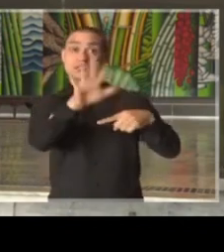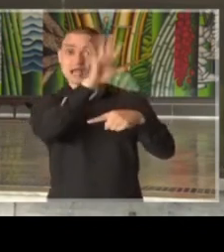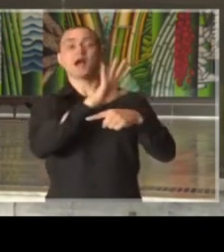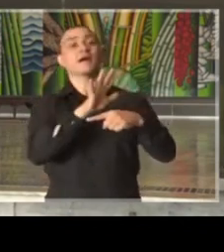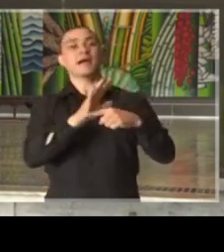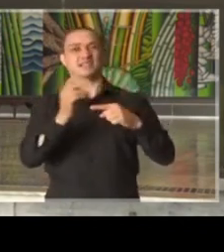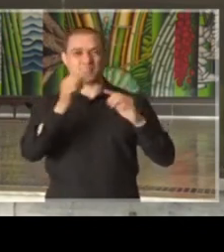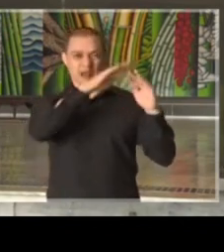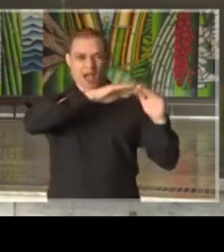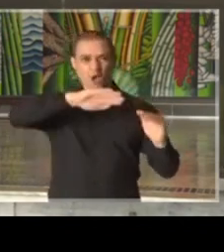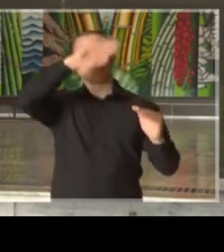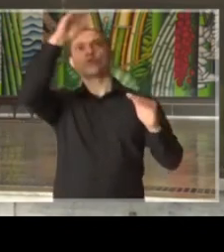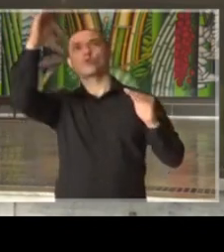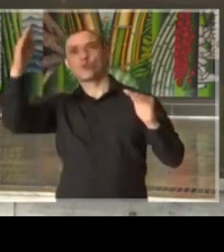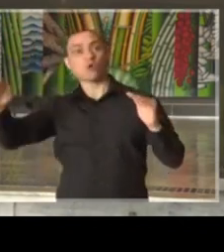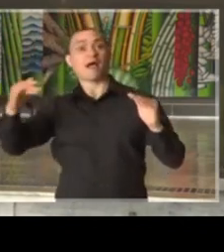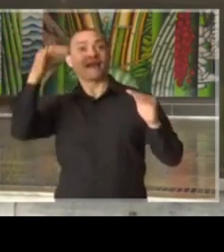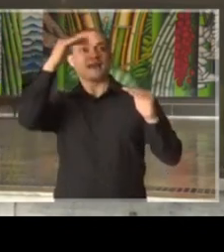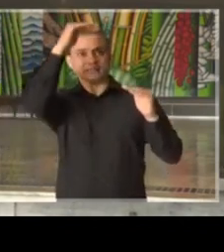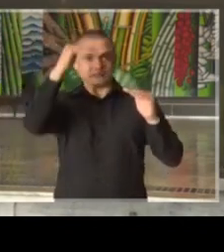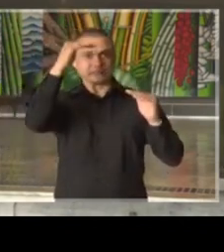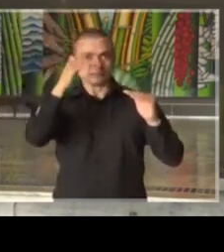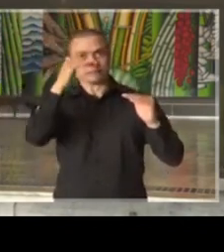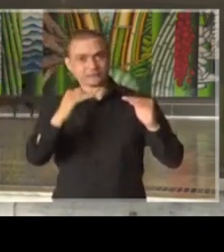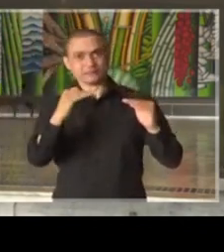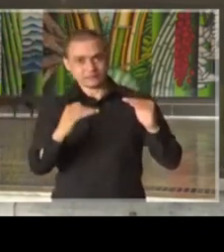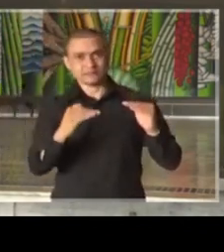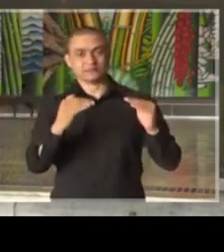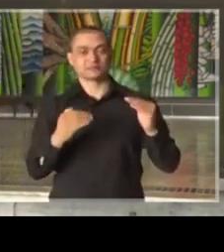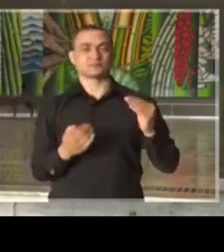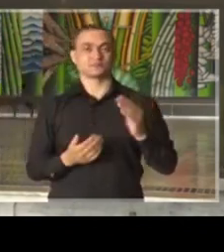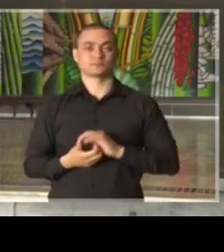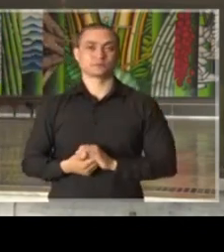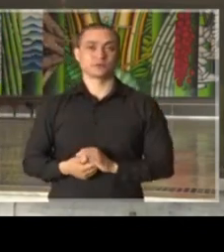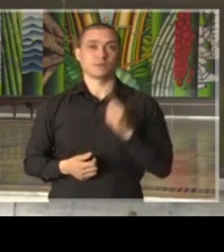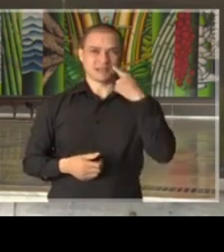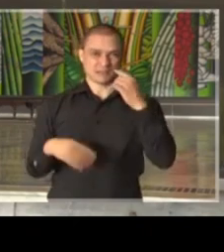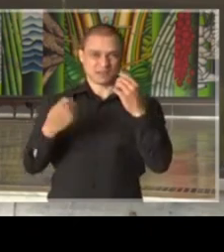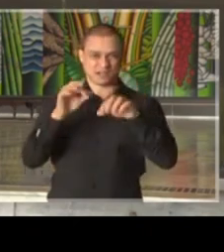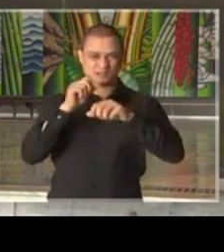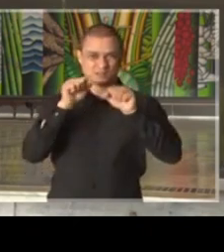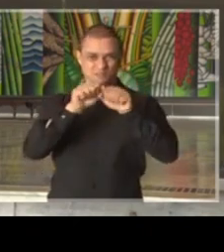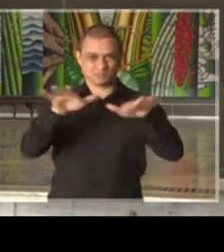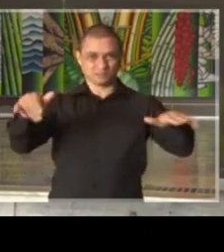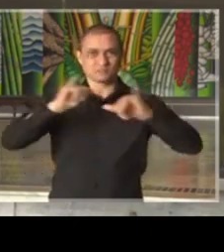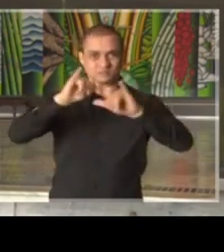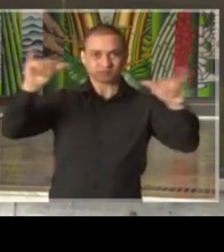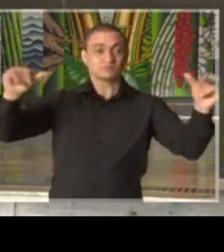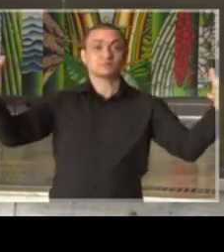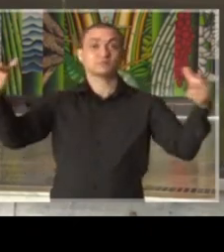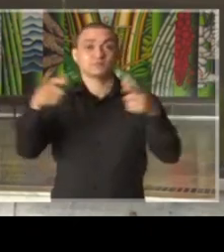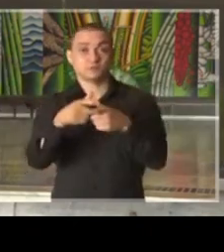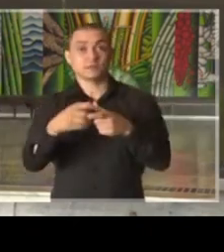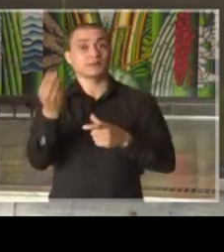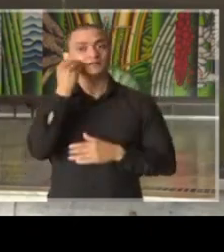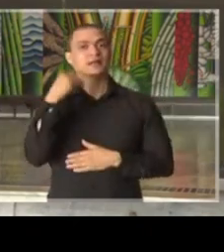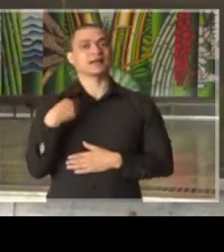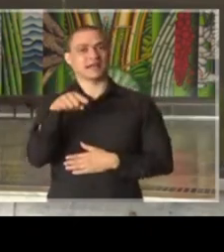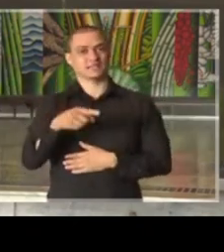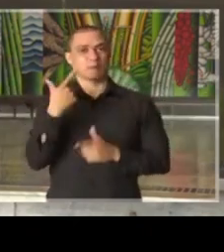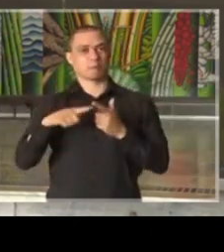achatar a curva de crescimento da disseminação do vírus e poder atravessar